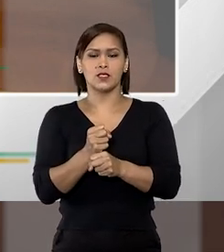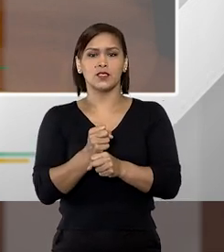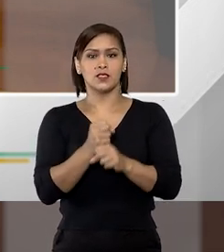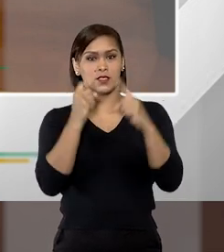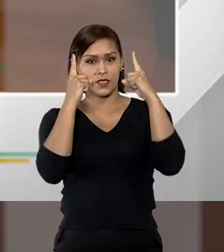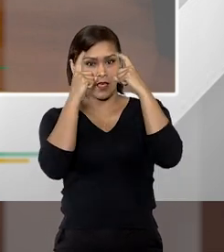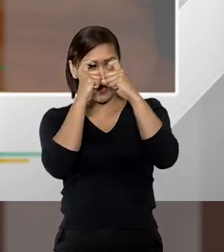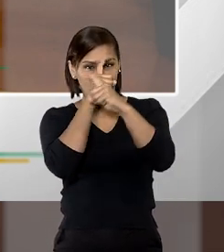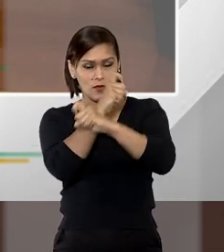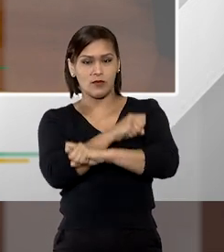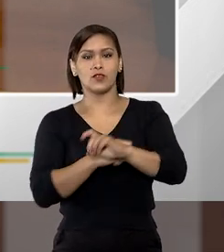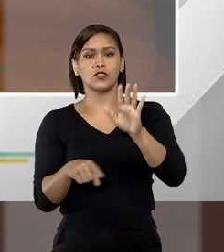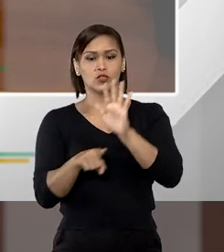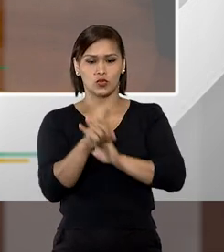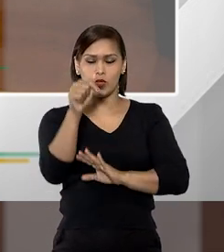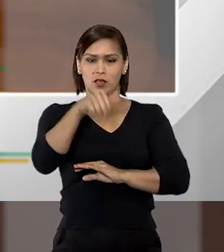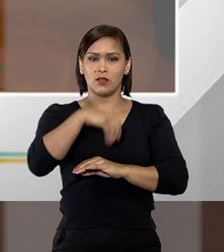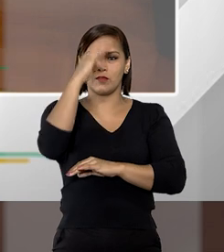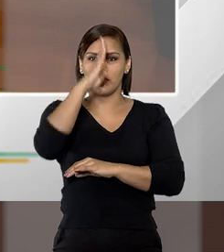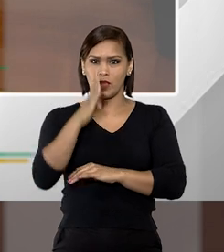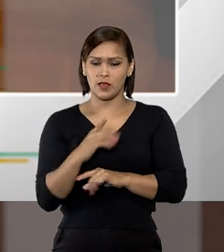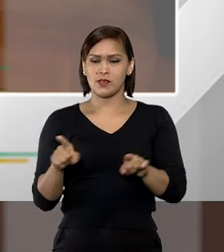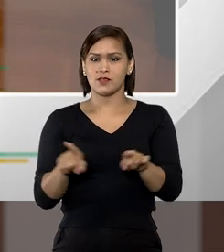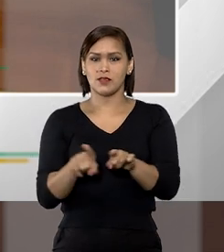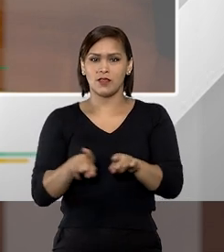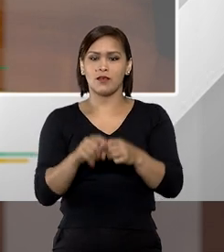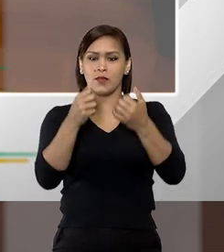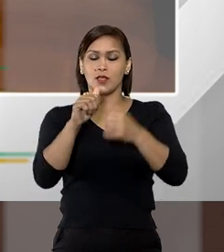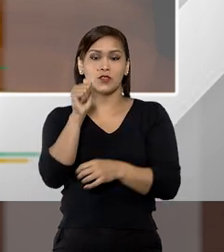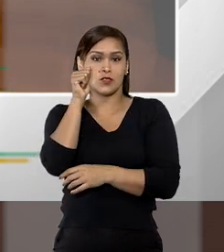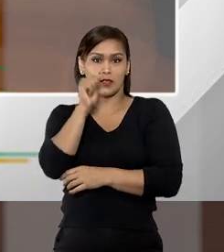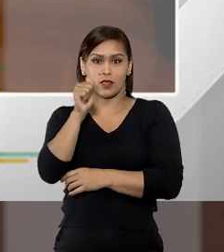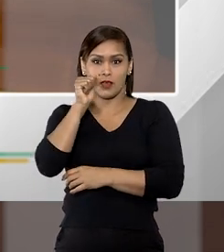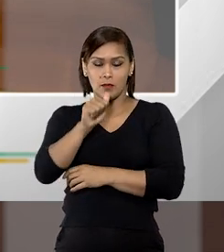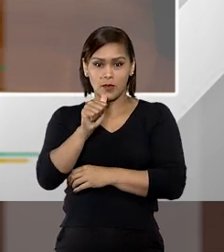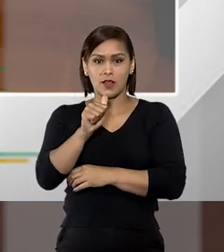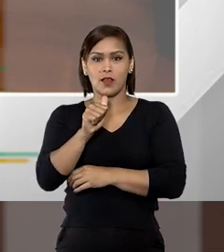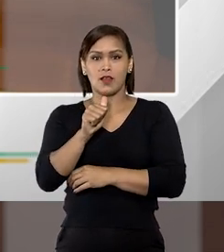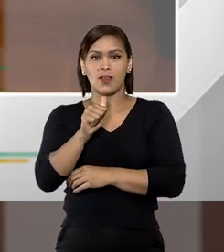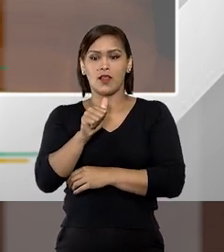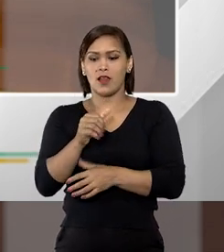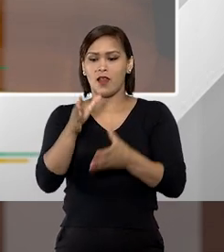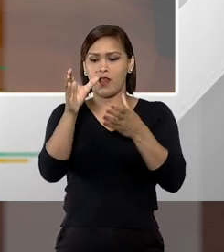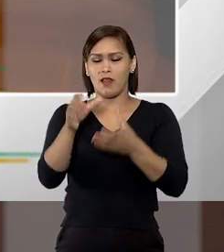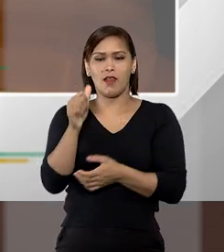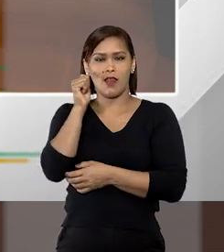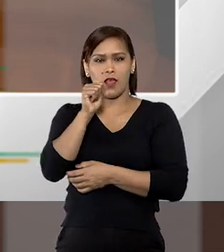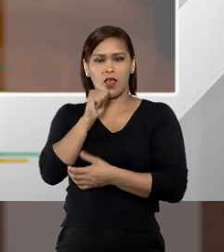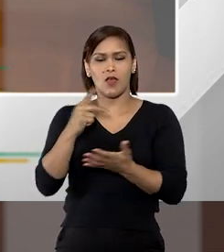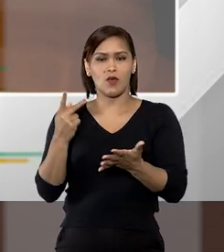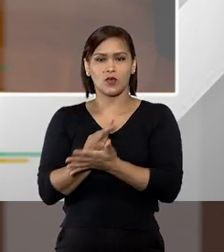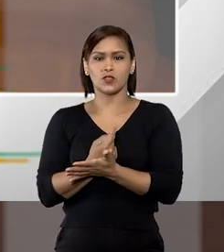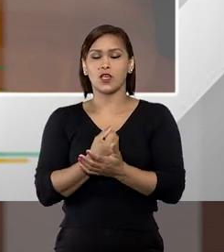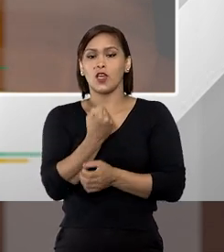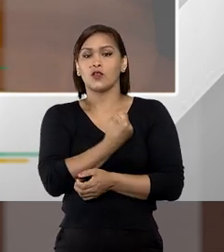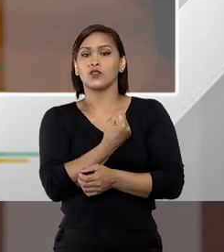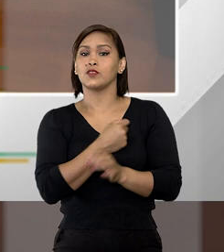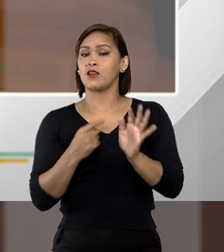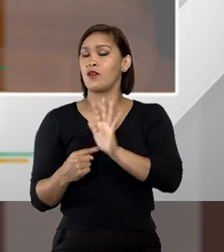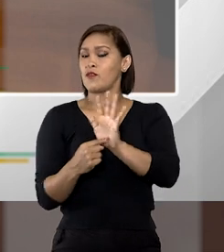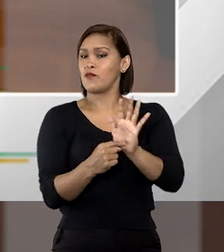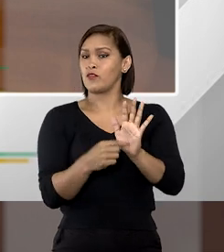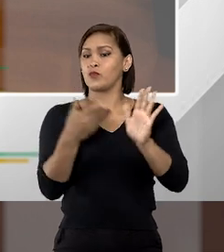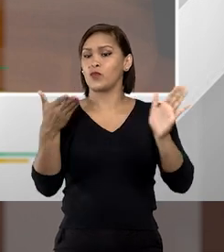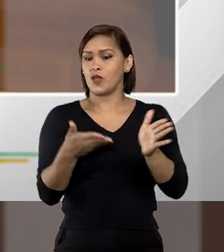bastante dramática e a situação principalmente de uma mulher que está, e os dados vão mostrar isso,